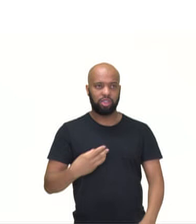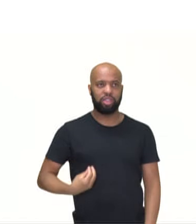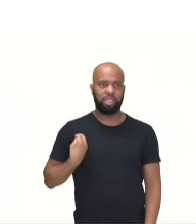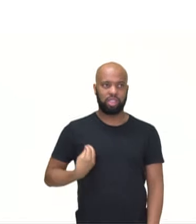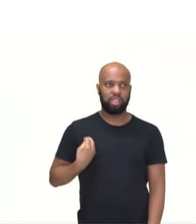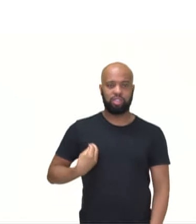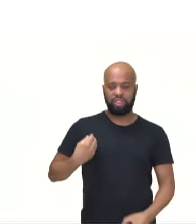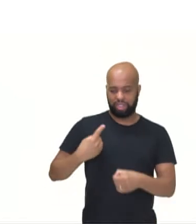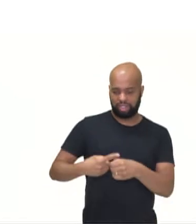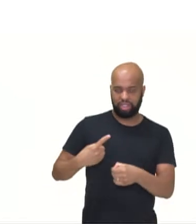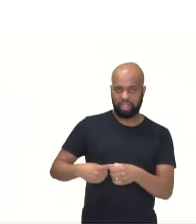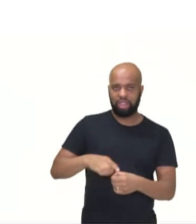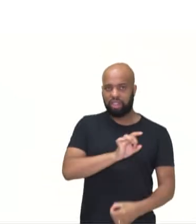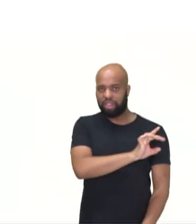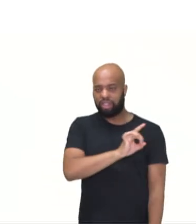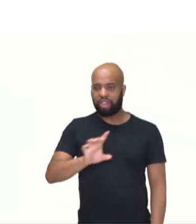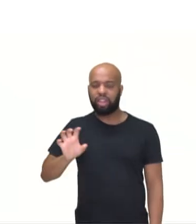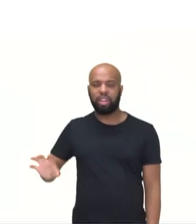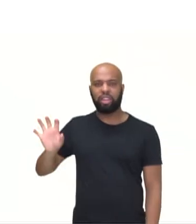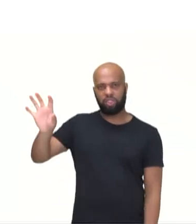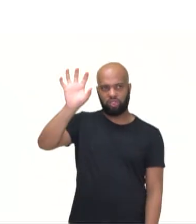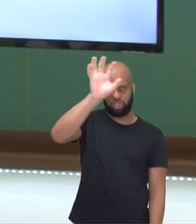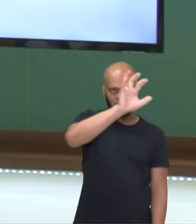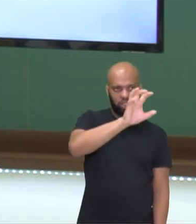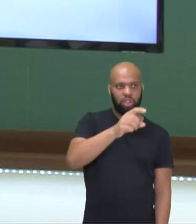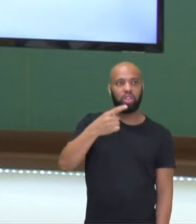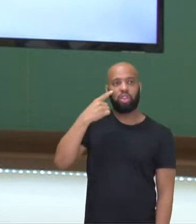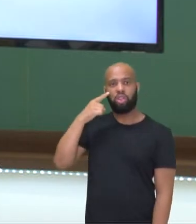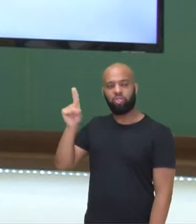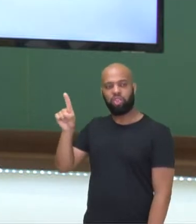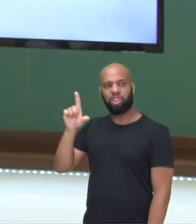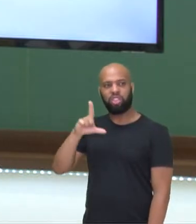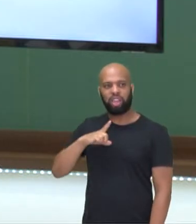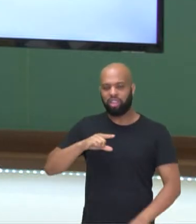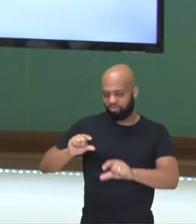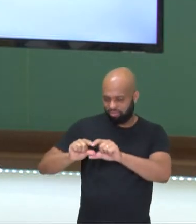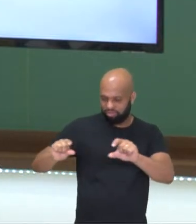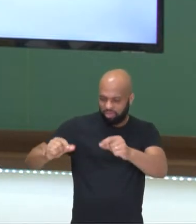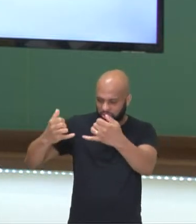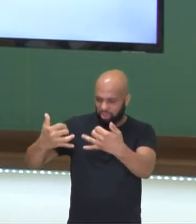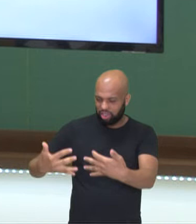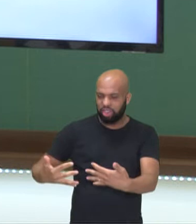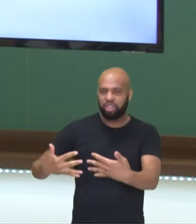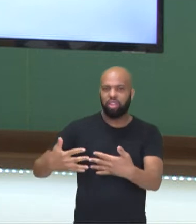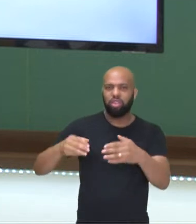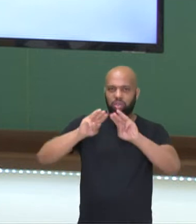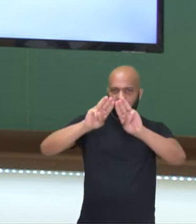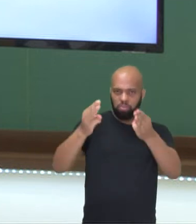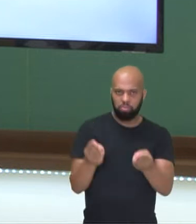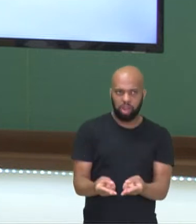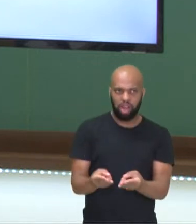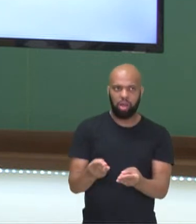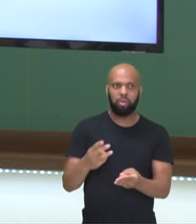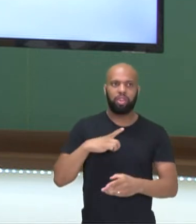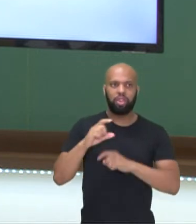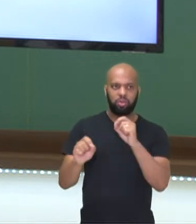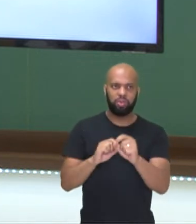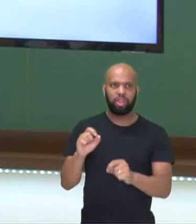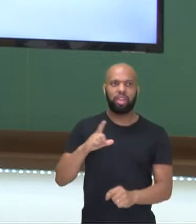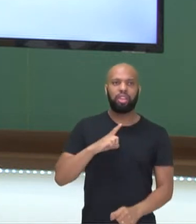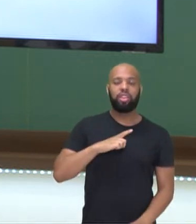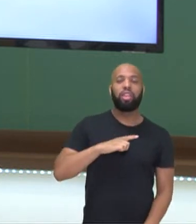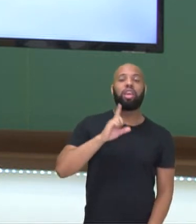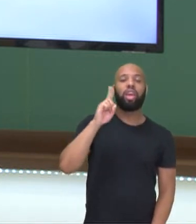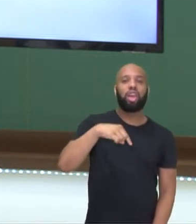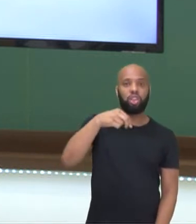urbana por regiões, lembrando aqui essa legenda do mapa, onde o norte é representado pelo verde, o